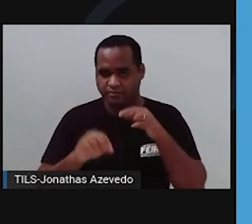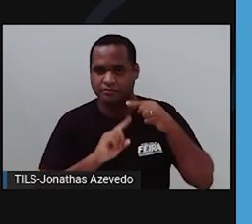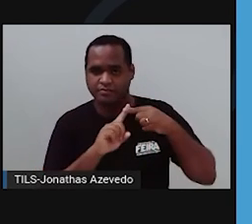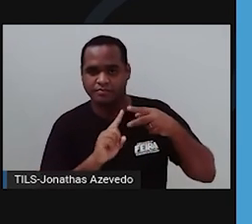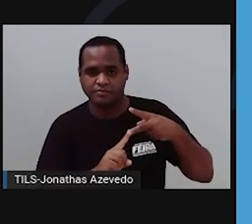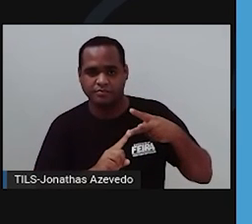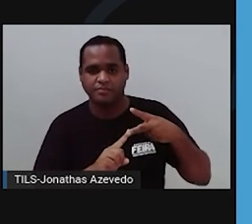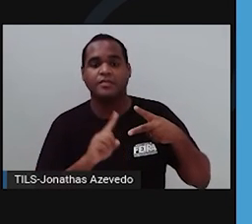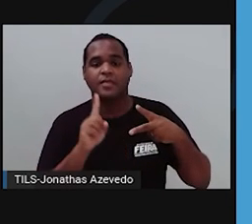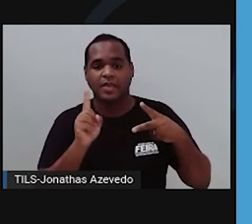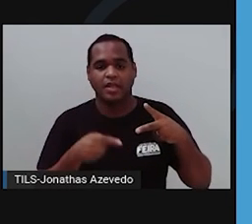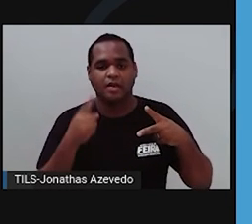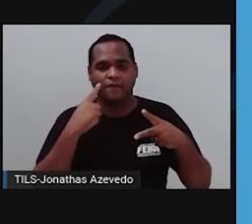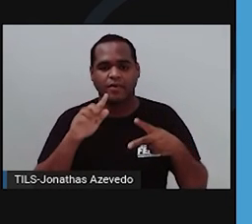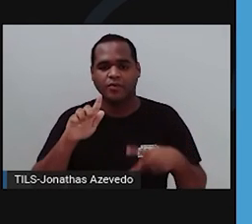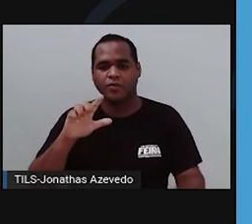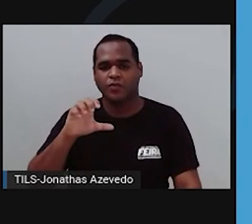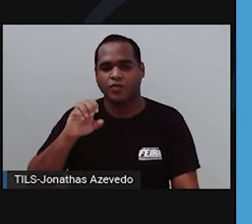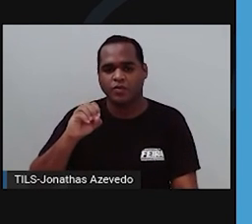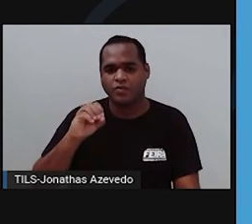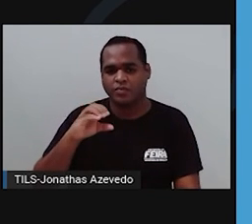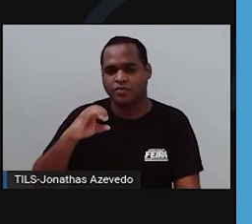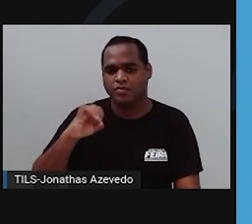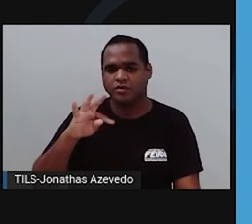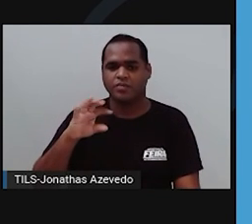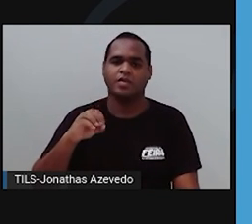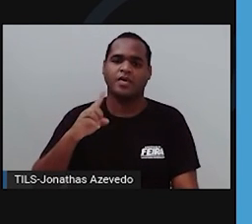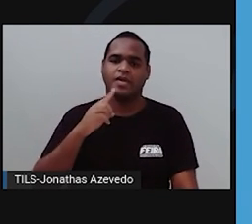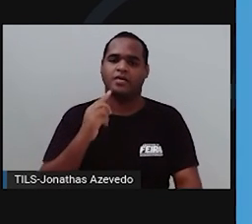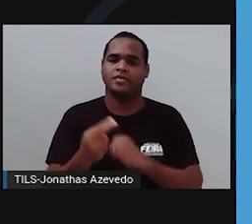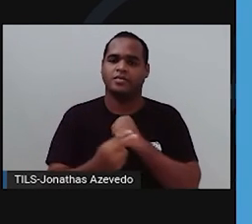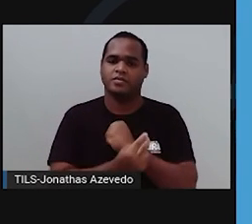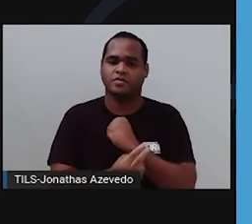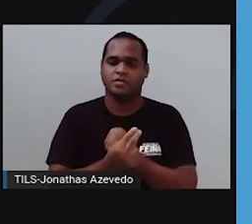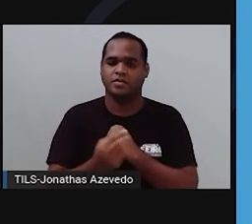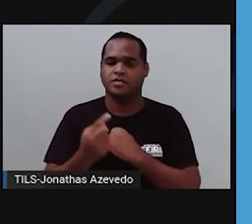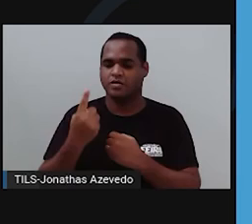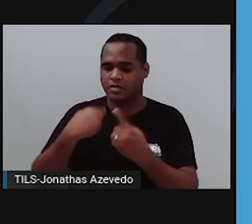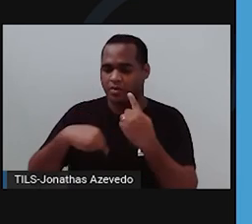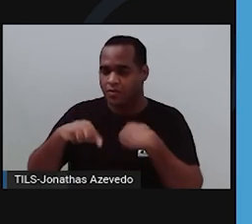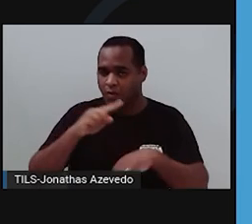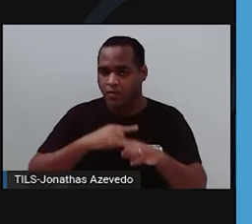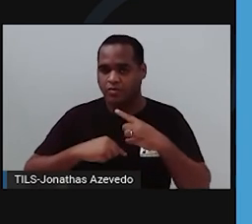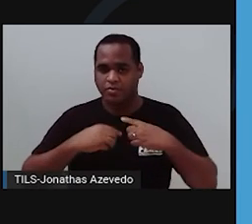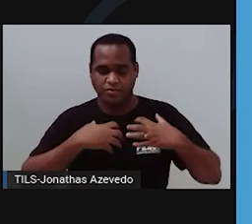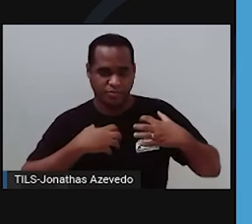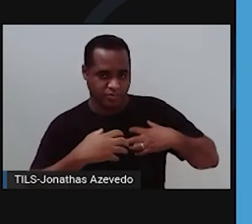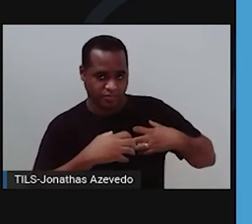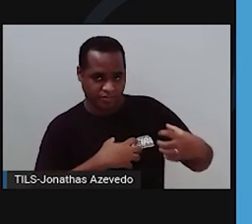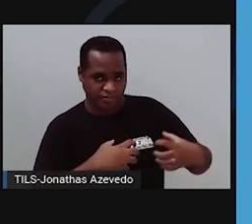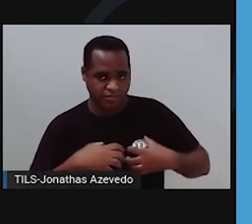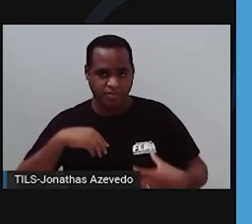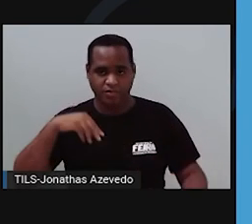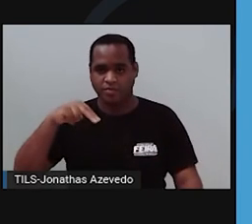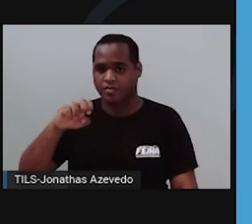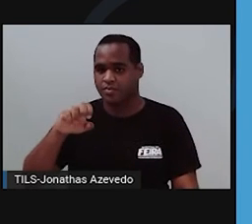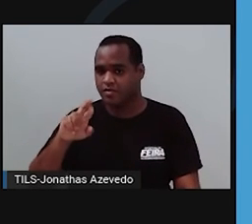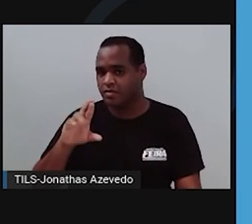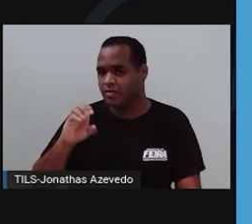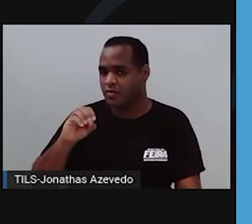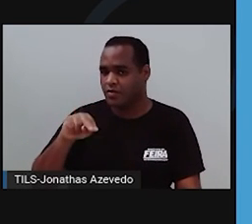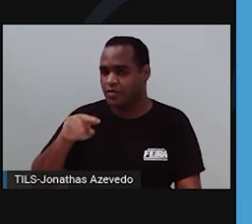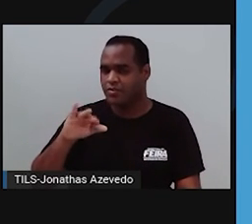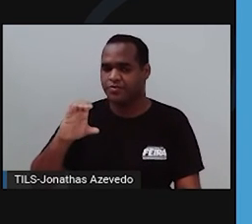Os neurônios, especializados na recepção e condução de estímulos. E os griostos, para sustentar e nutrir o